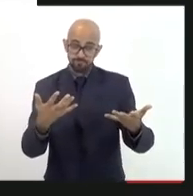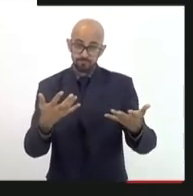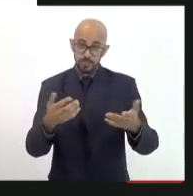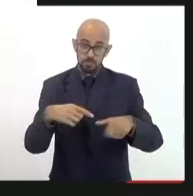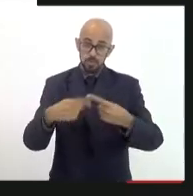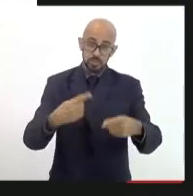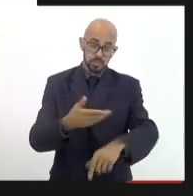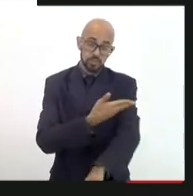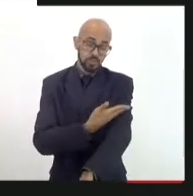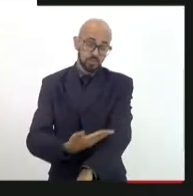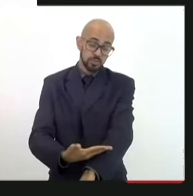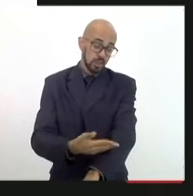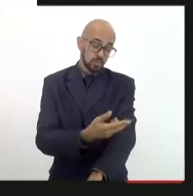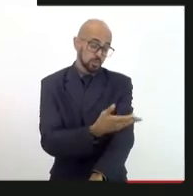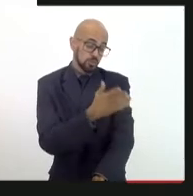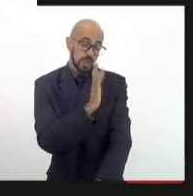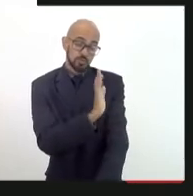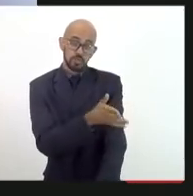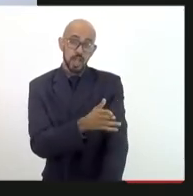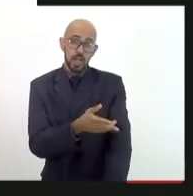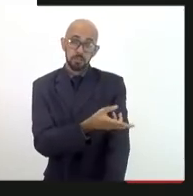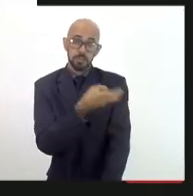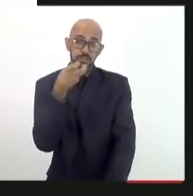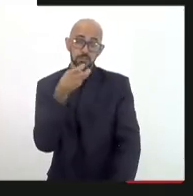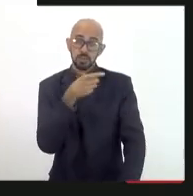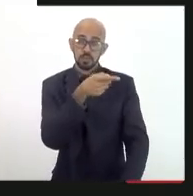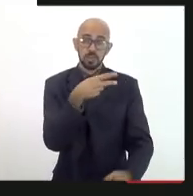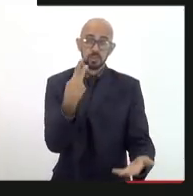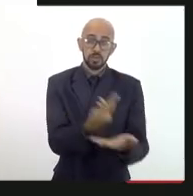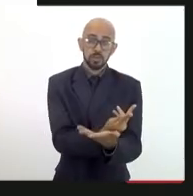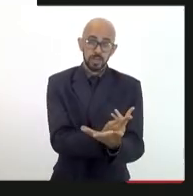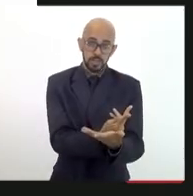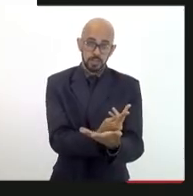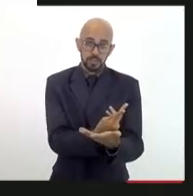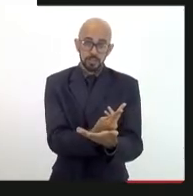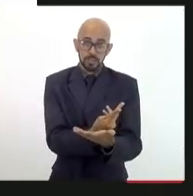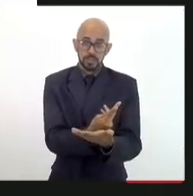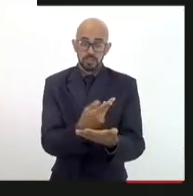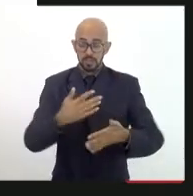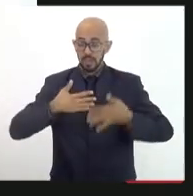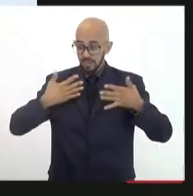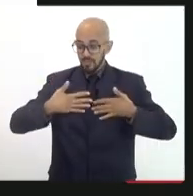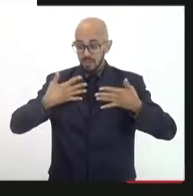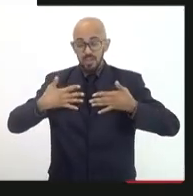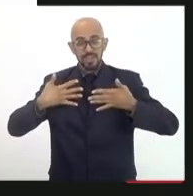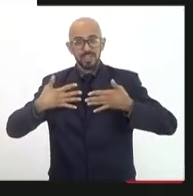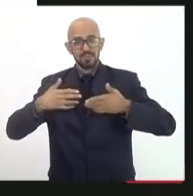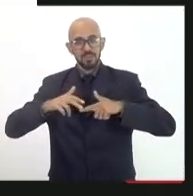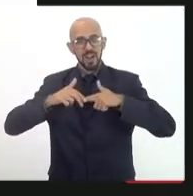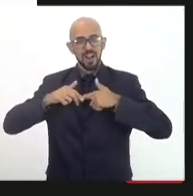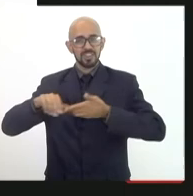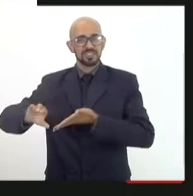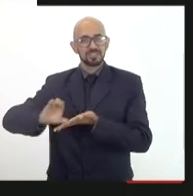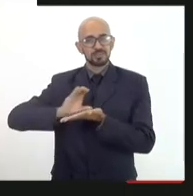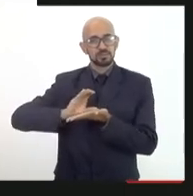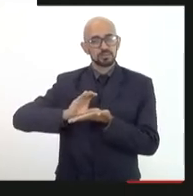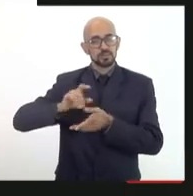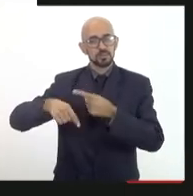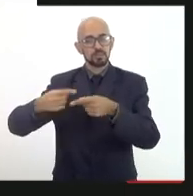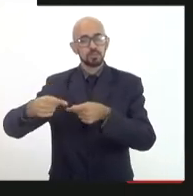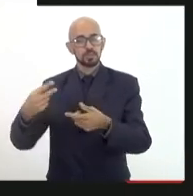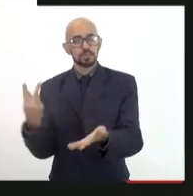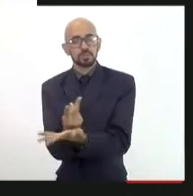acostumada a ver e a gente sabe o dia seguinte dessas euforias orçamentárias o que acontece no dia seguinte.